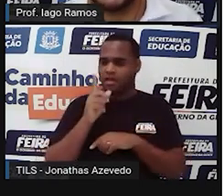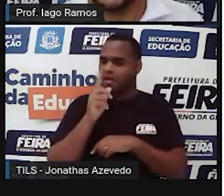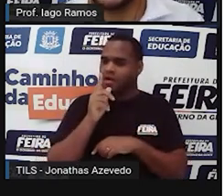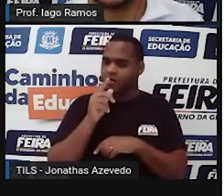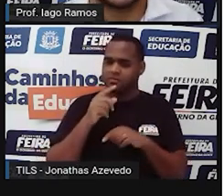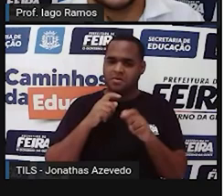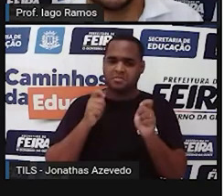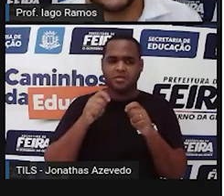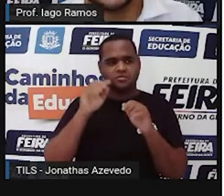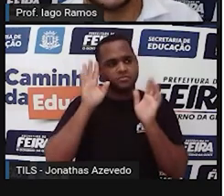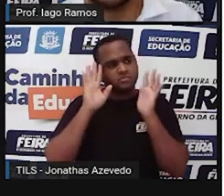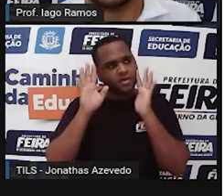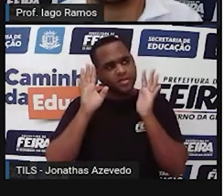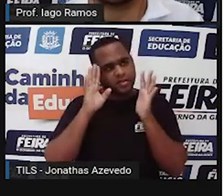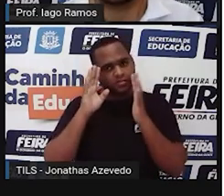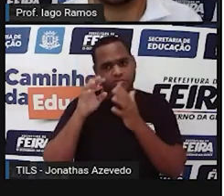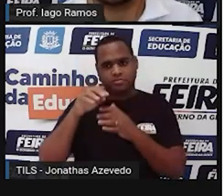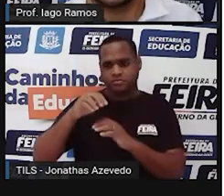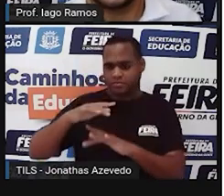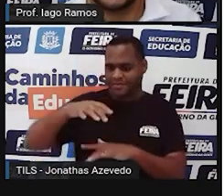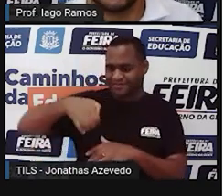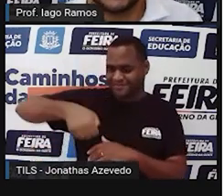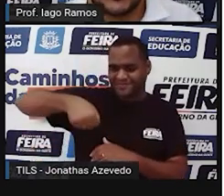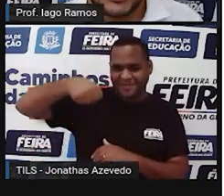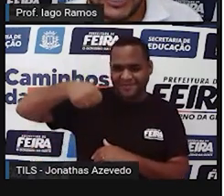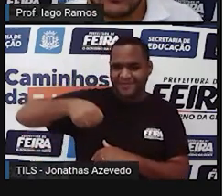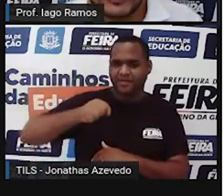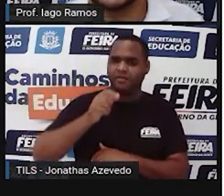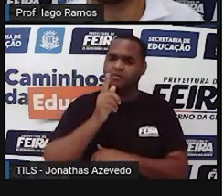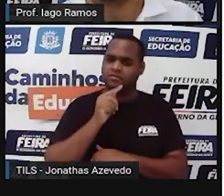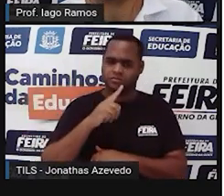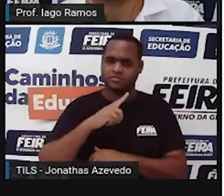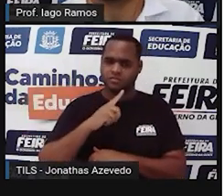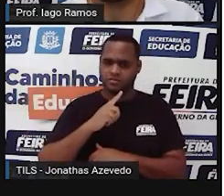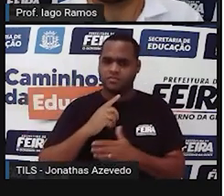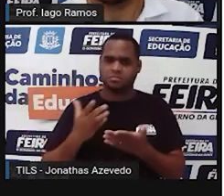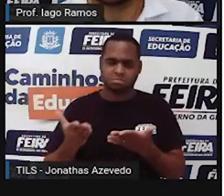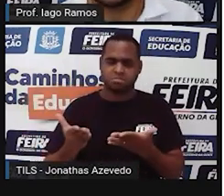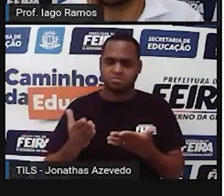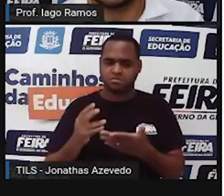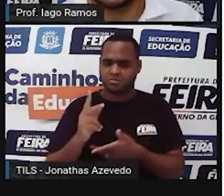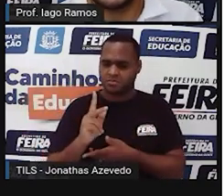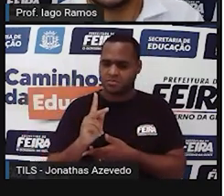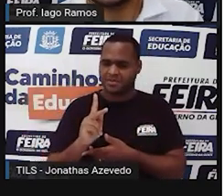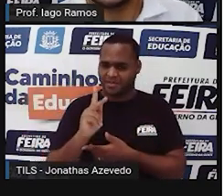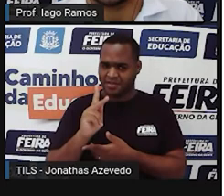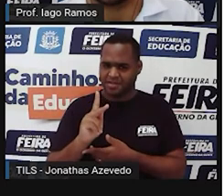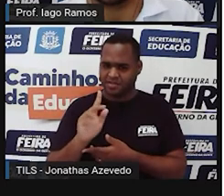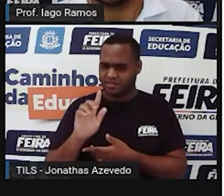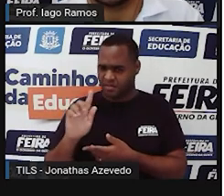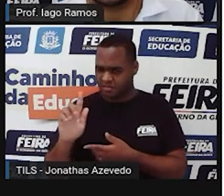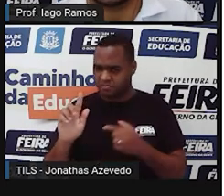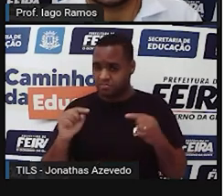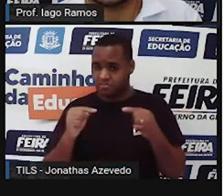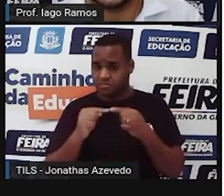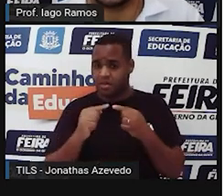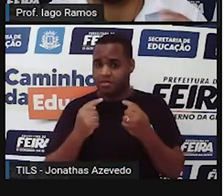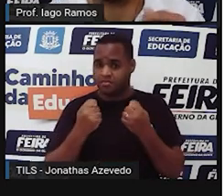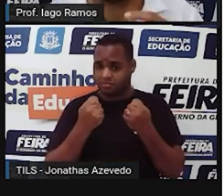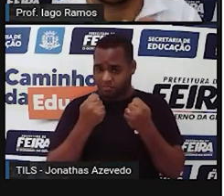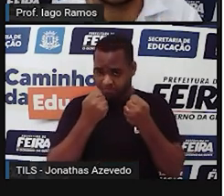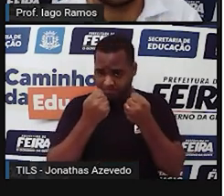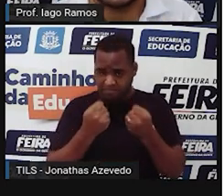pensa no balde, naquele balde que está aparecendo ali na tela, tem um pouquinho de água, né? quilograma tem a ver mais com medidas